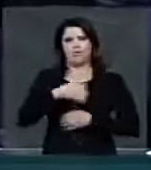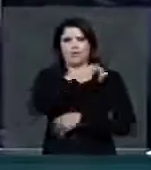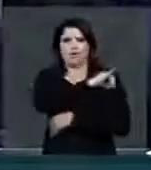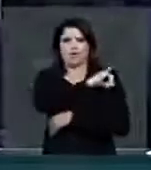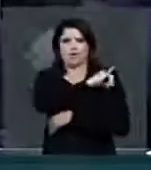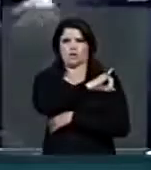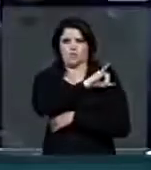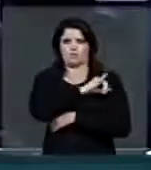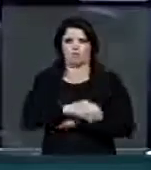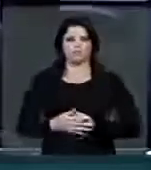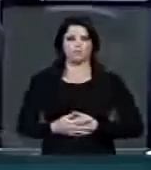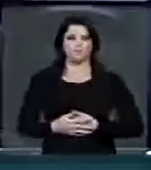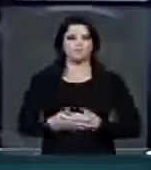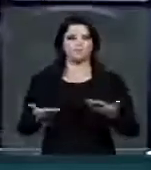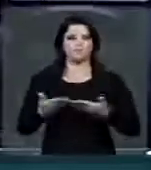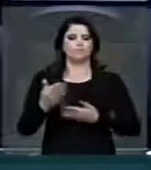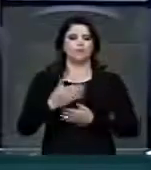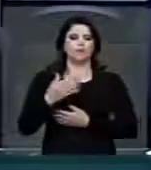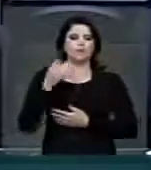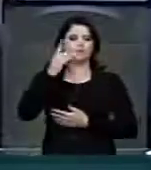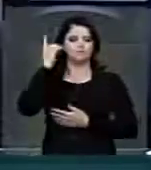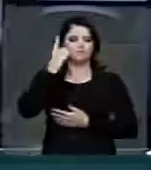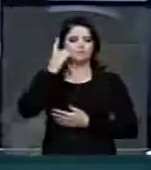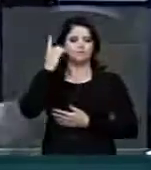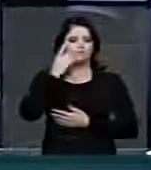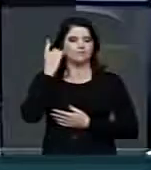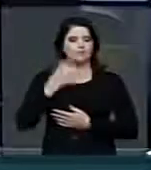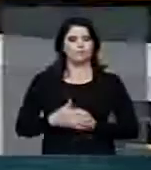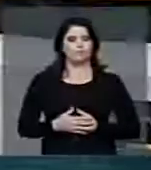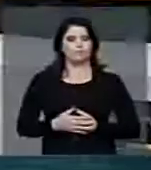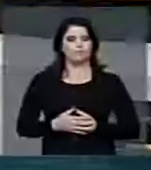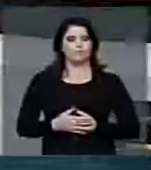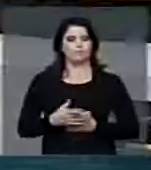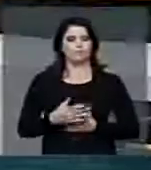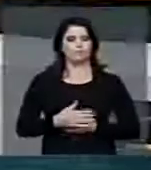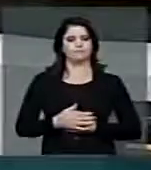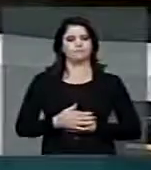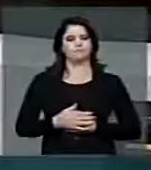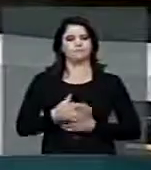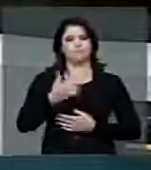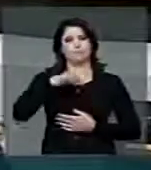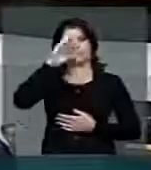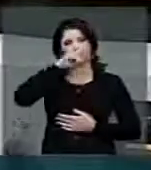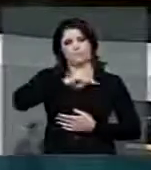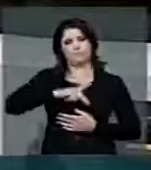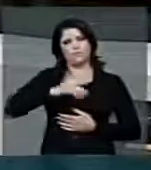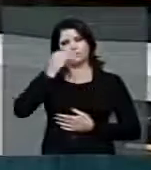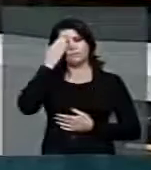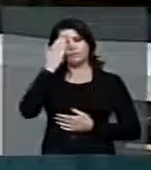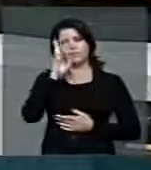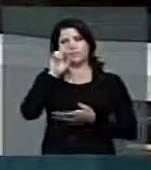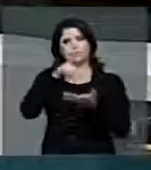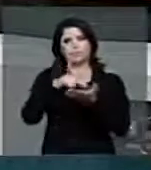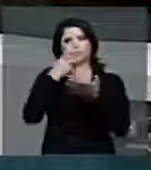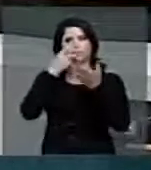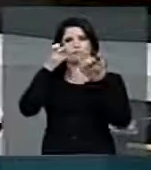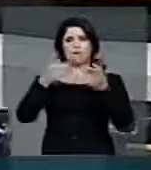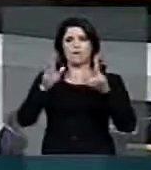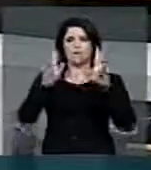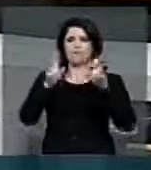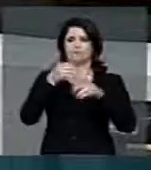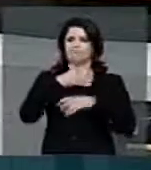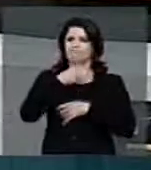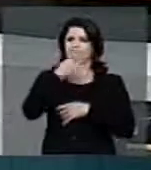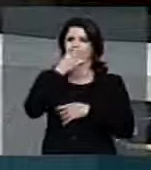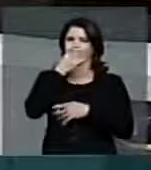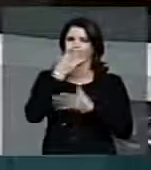Com a palavra os deputados, o Gregorio. Obrigado, presidente, deputados, deputadas. Eu hoje venho aqui falar de um assunto muito triste,